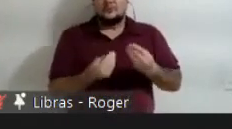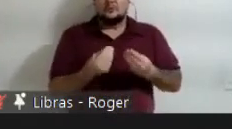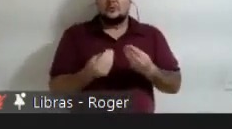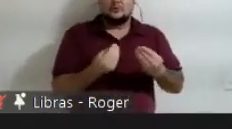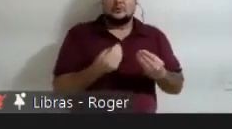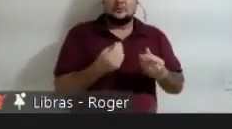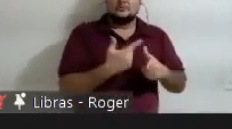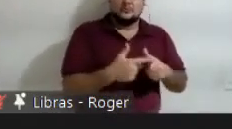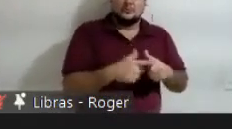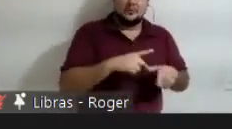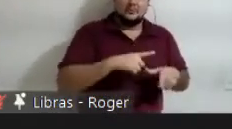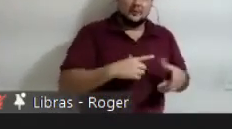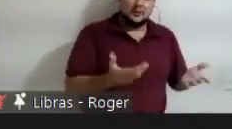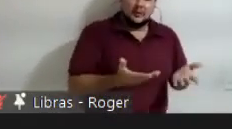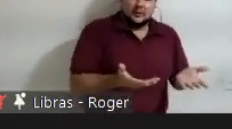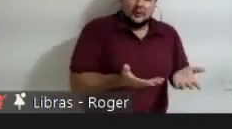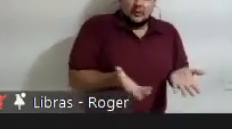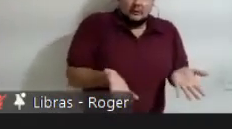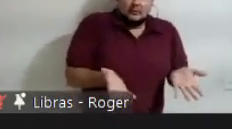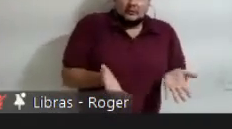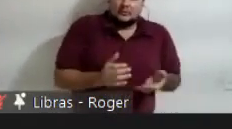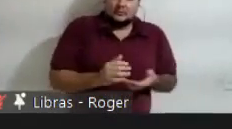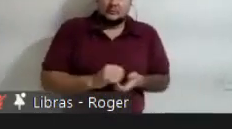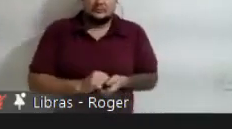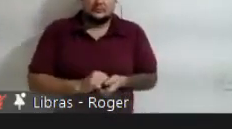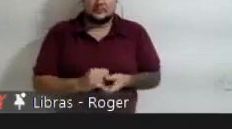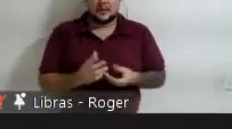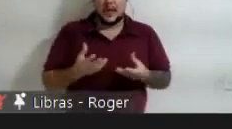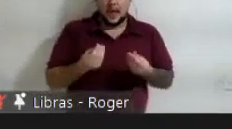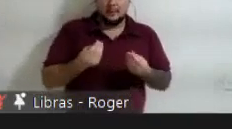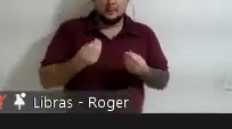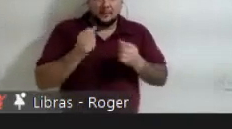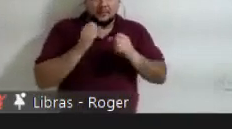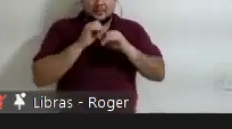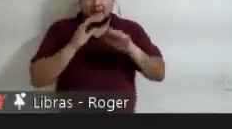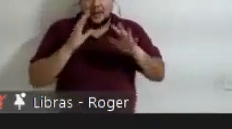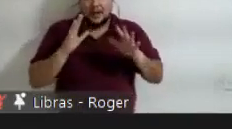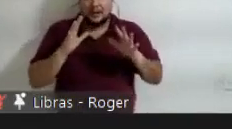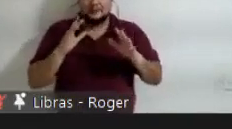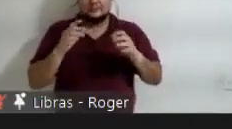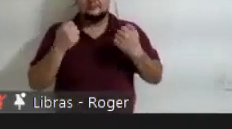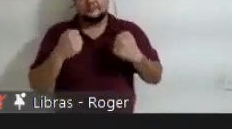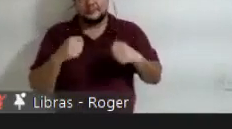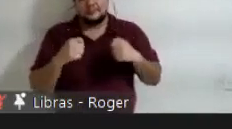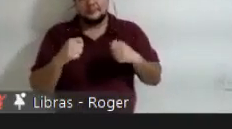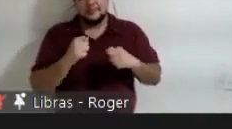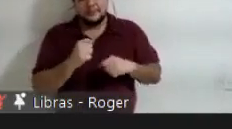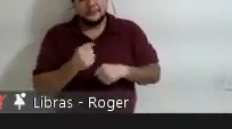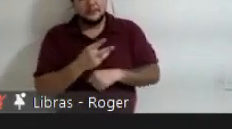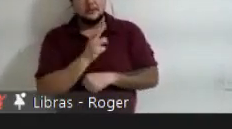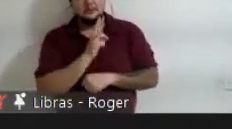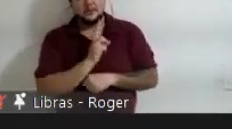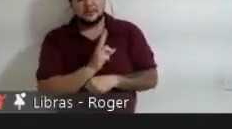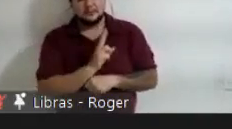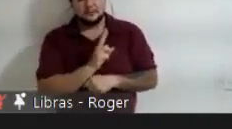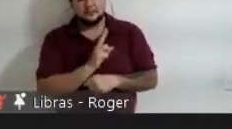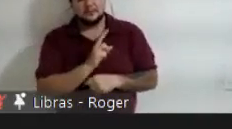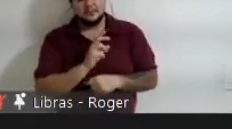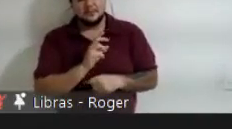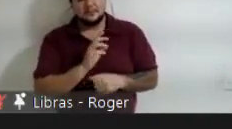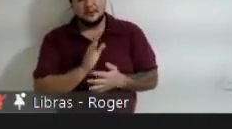Claramente necessitamos novas respostas. e algumas de essas respostas nós,